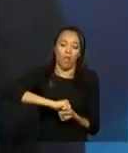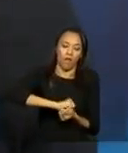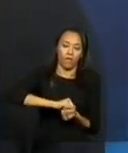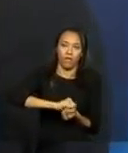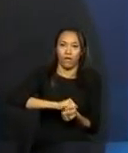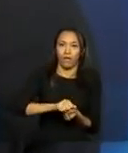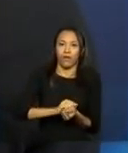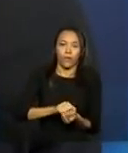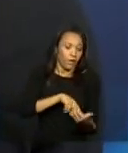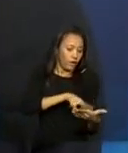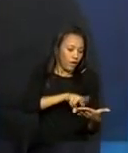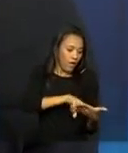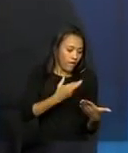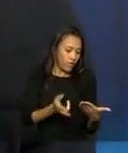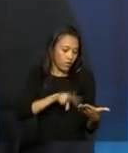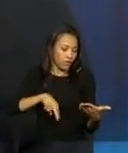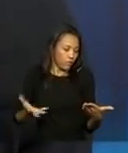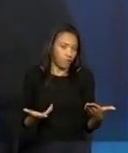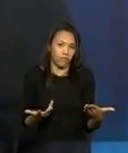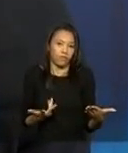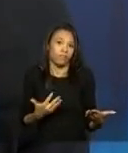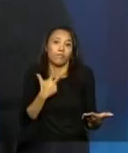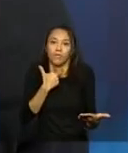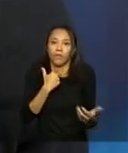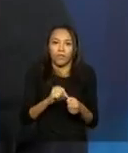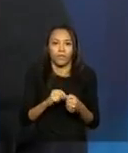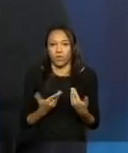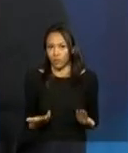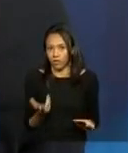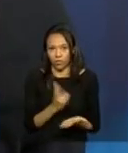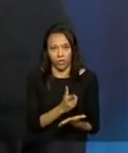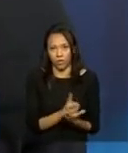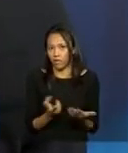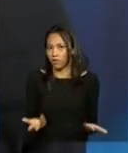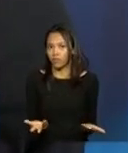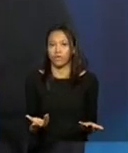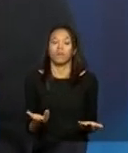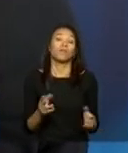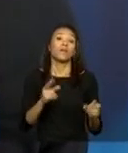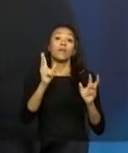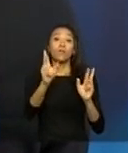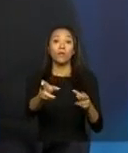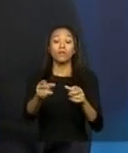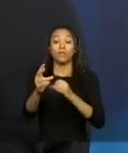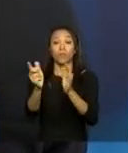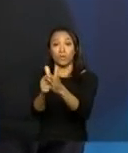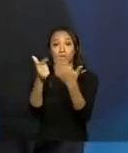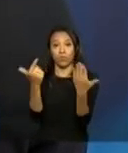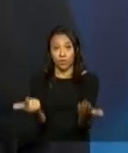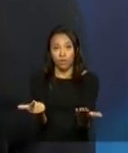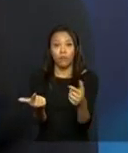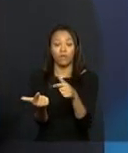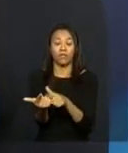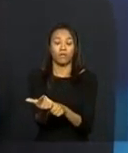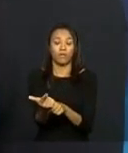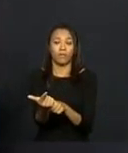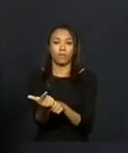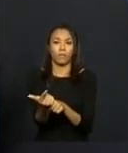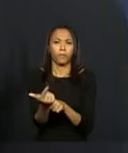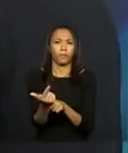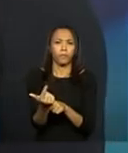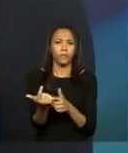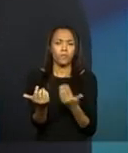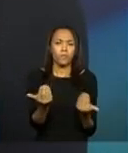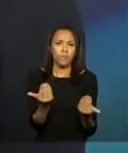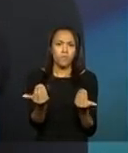coisa. O fato é, a revista tem uma atenção exclusiva, assim como os jornais, maior do que os